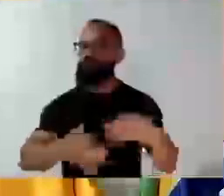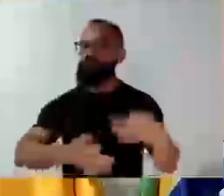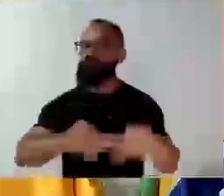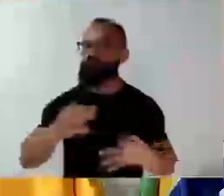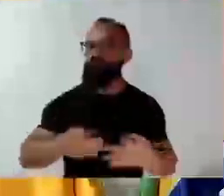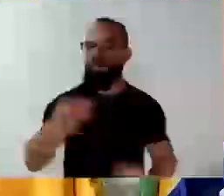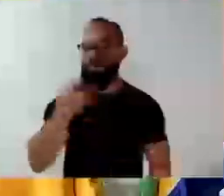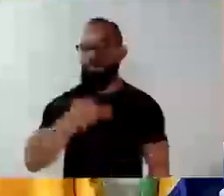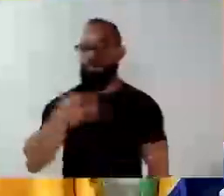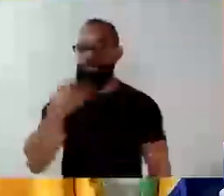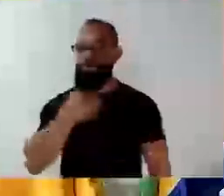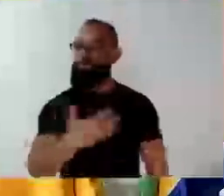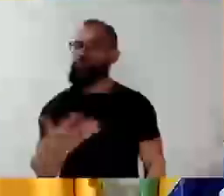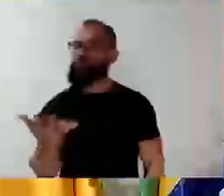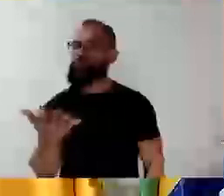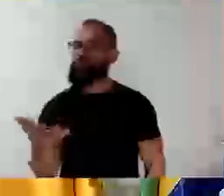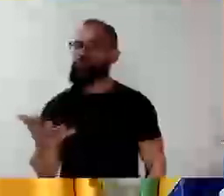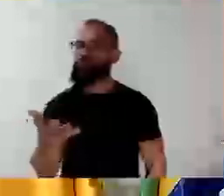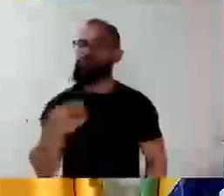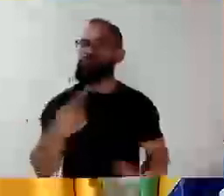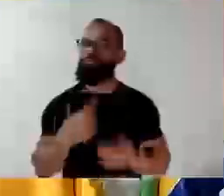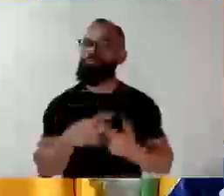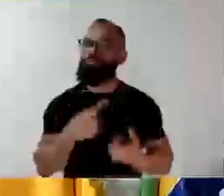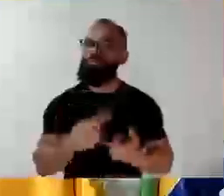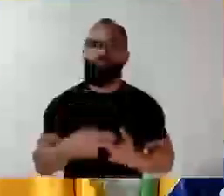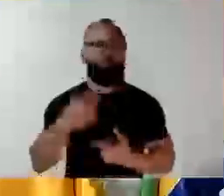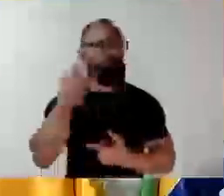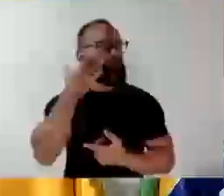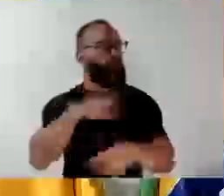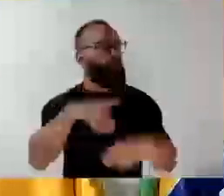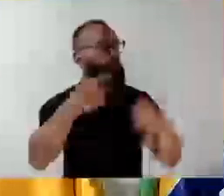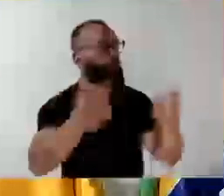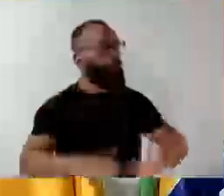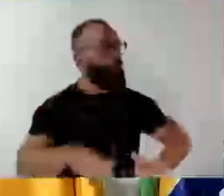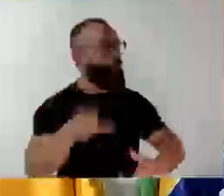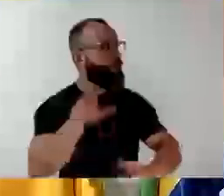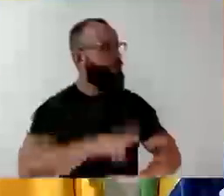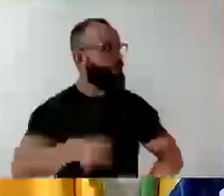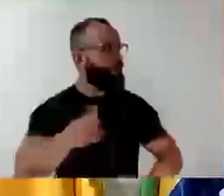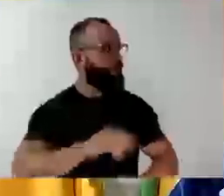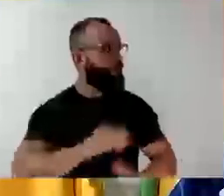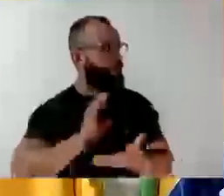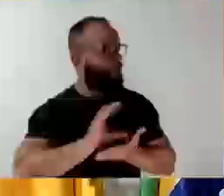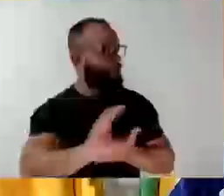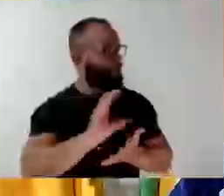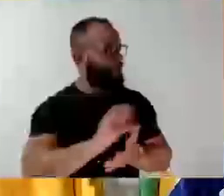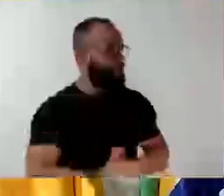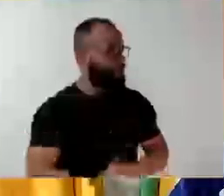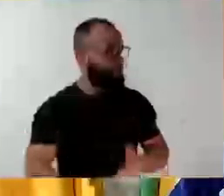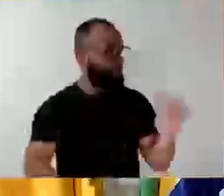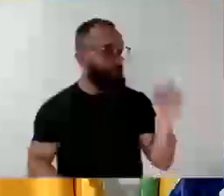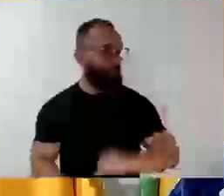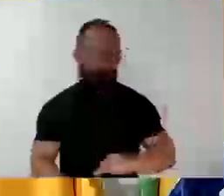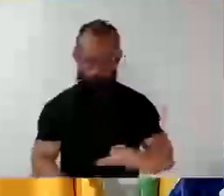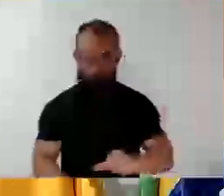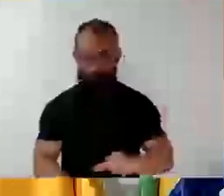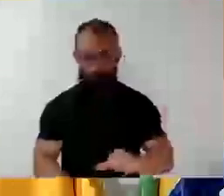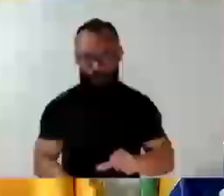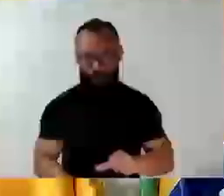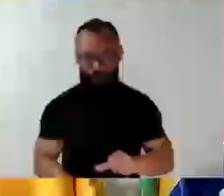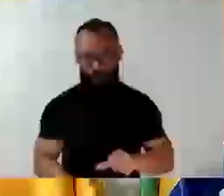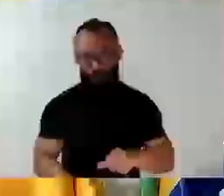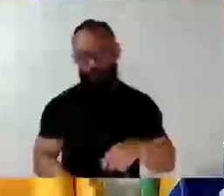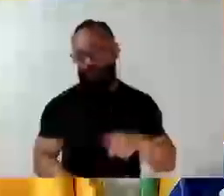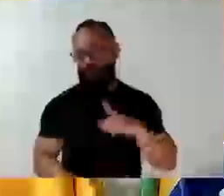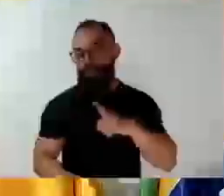e a gente não sabe sequer aonde está esse recurso. Pior, temos ainda